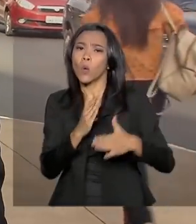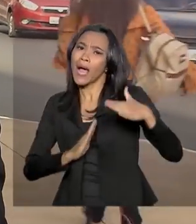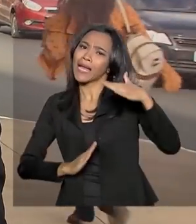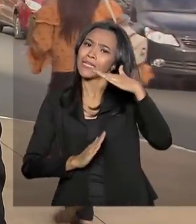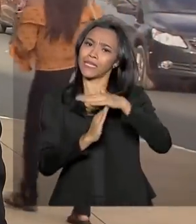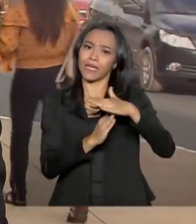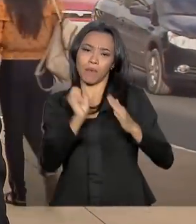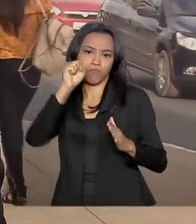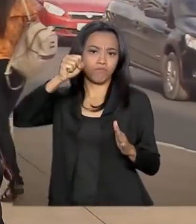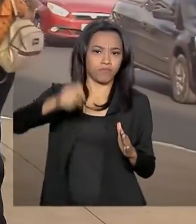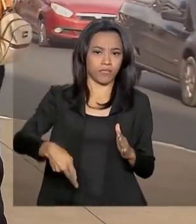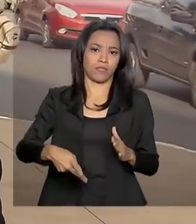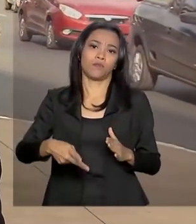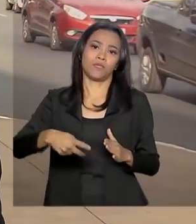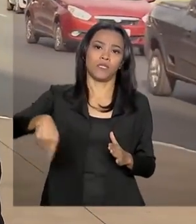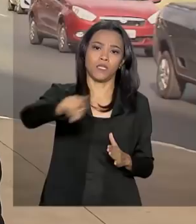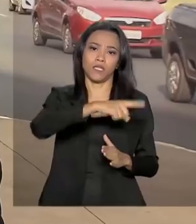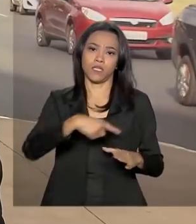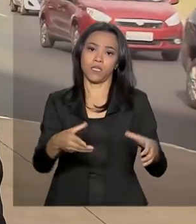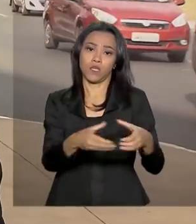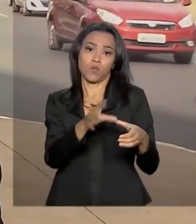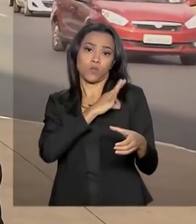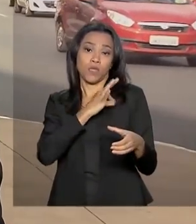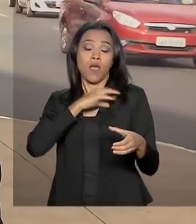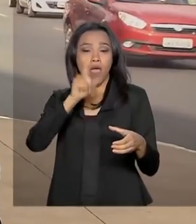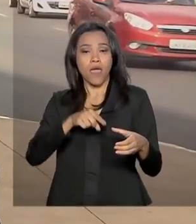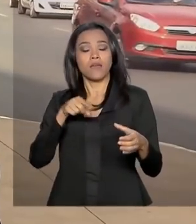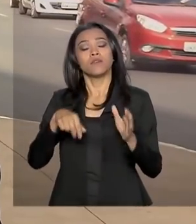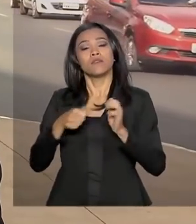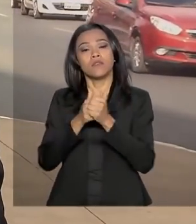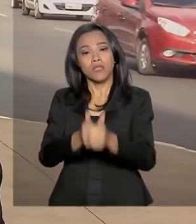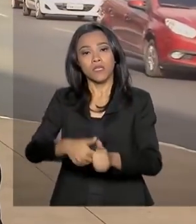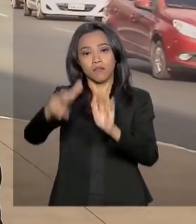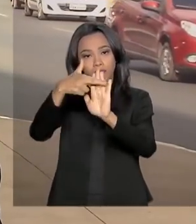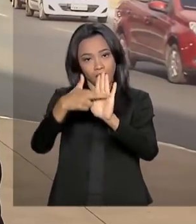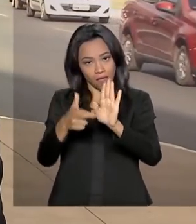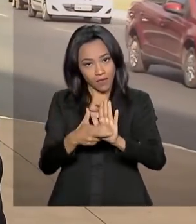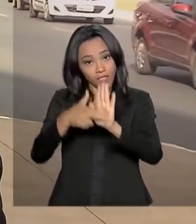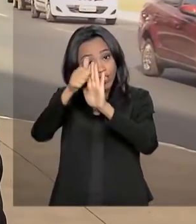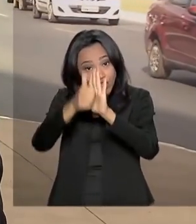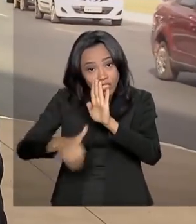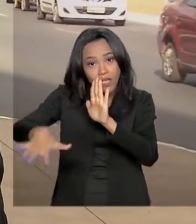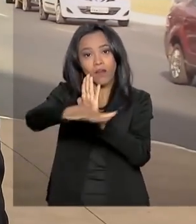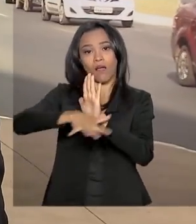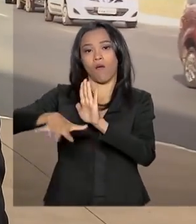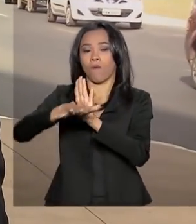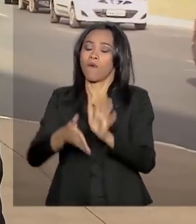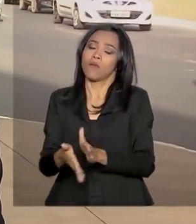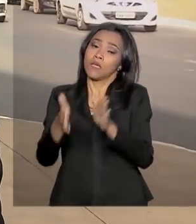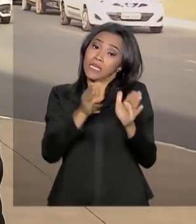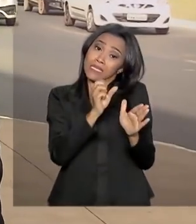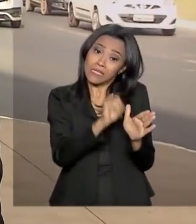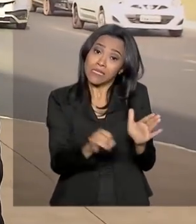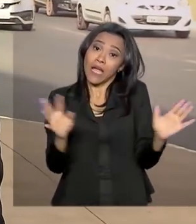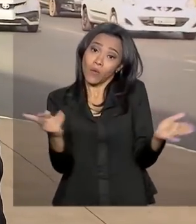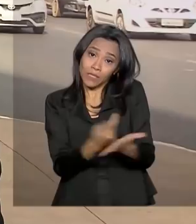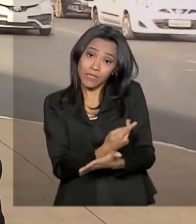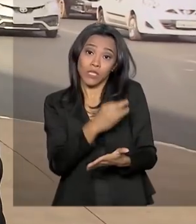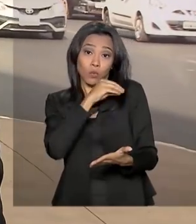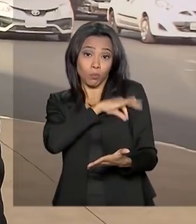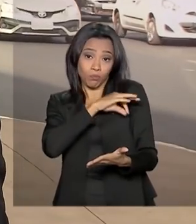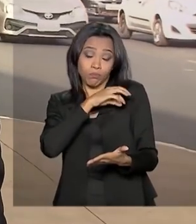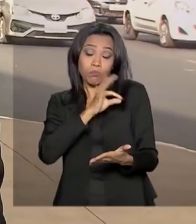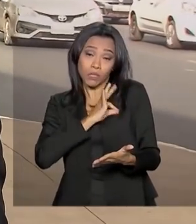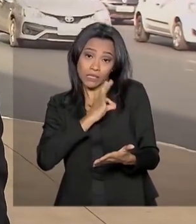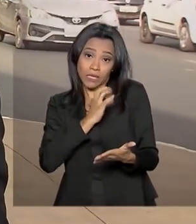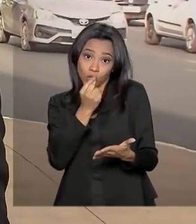policiais federais será o teto do regime geral da Previdência Social. E nos casos em que o policial ganhar mais que